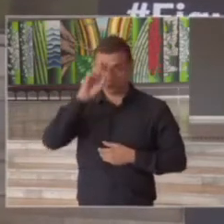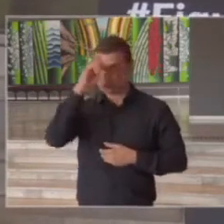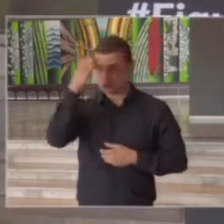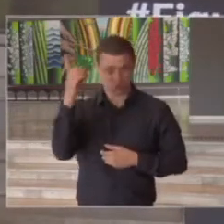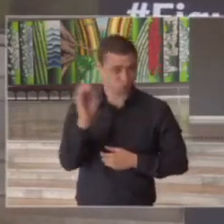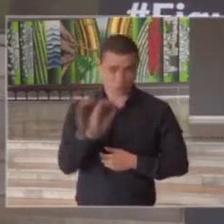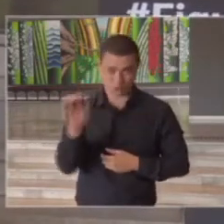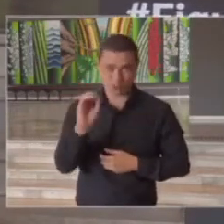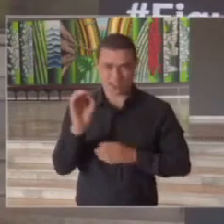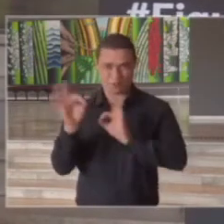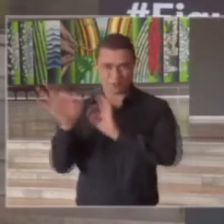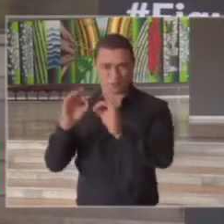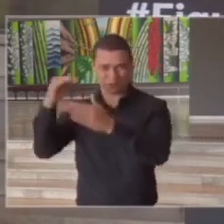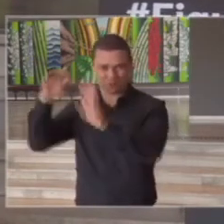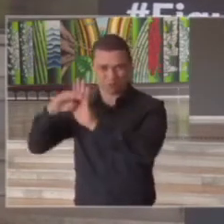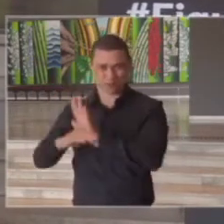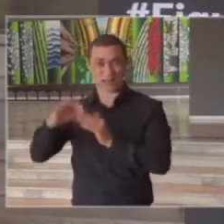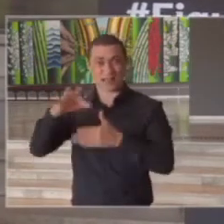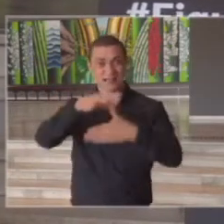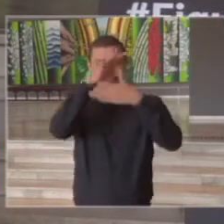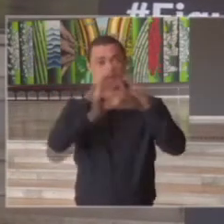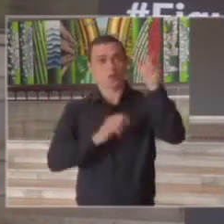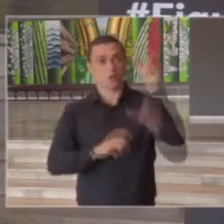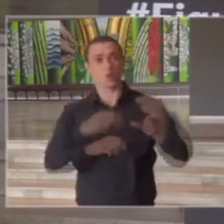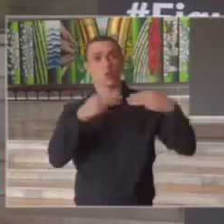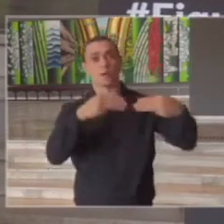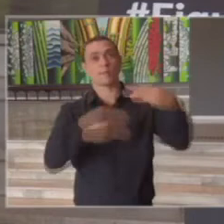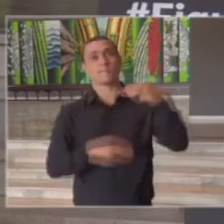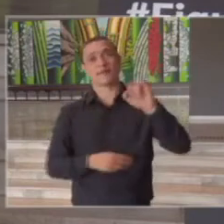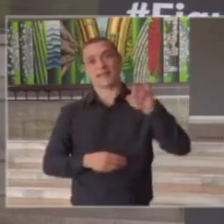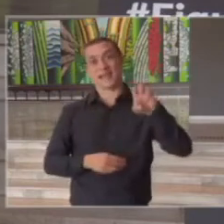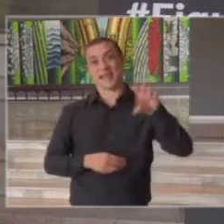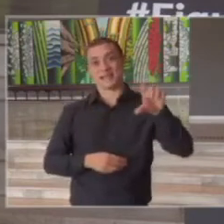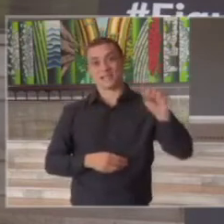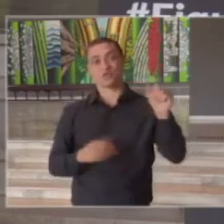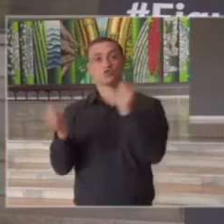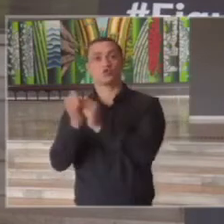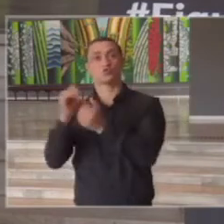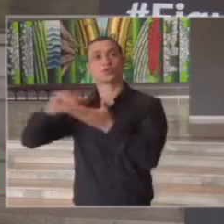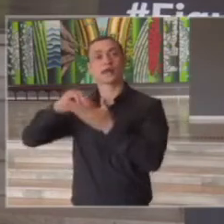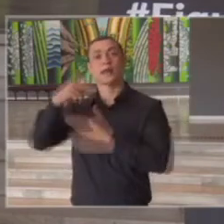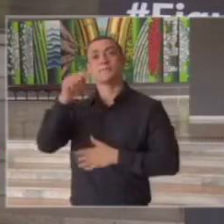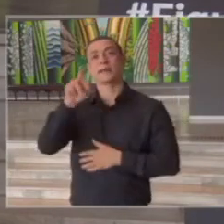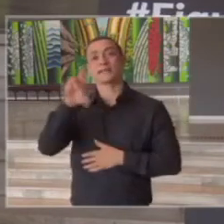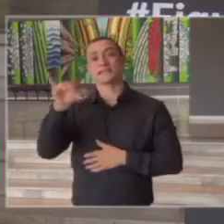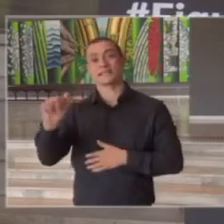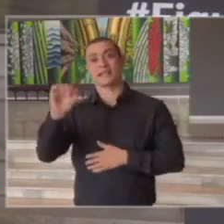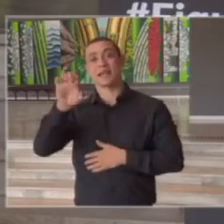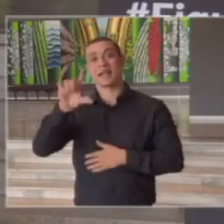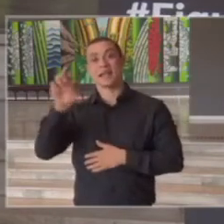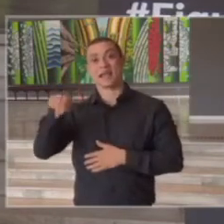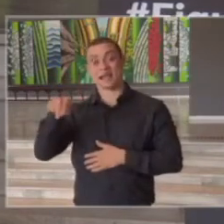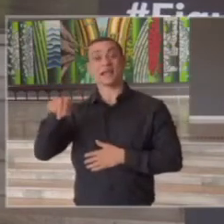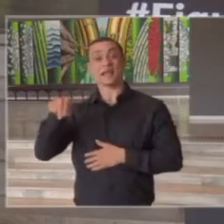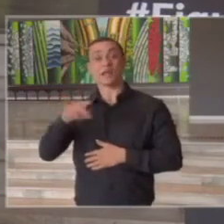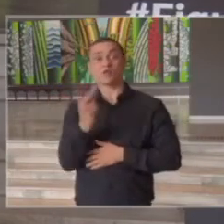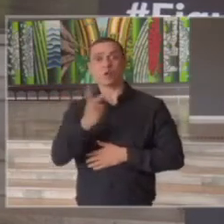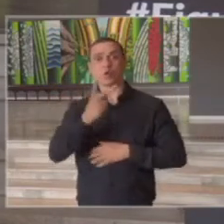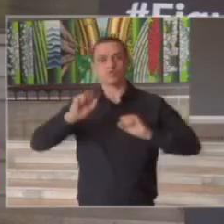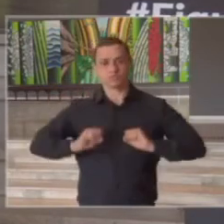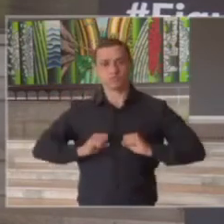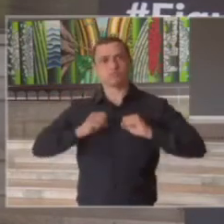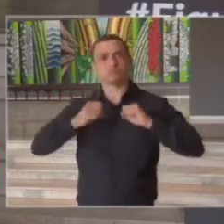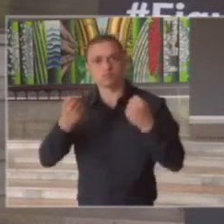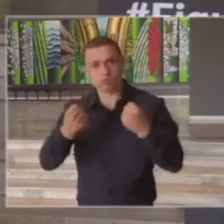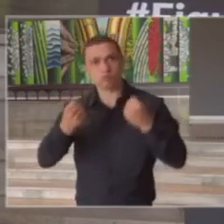esse plano que está sendo liderado pelo ministro Meirelles em conjunto com a secretária Patrícia Ellen ele visa também alavancar a